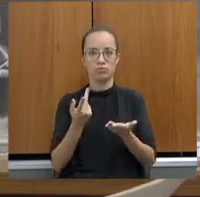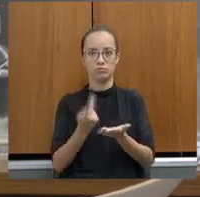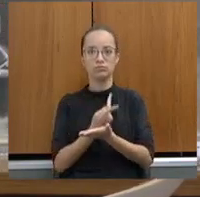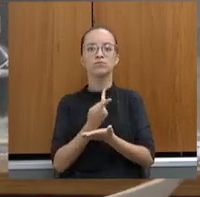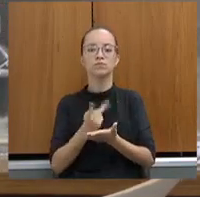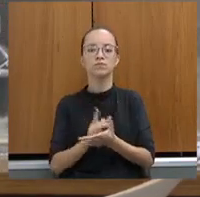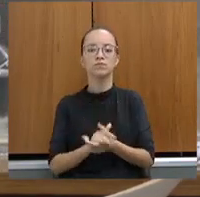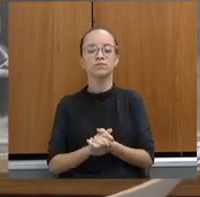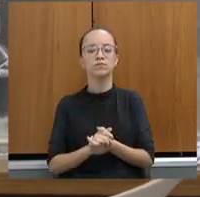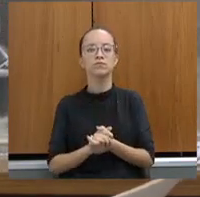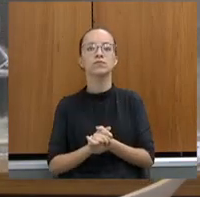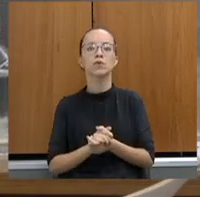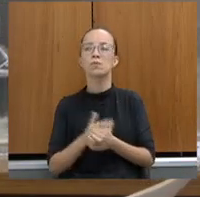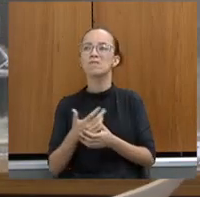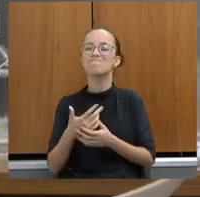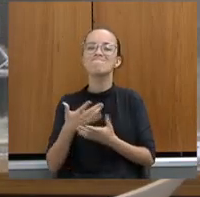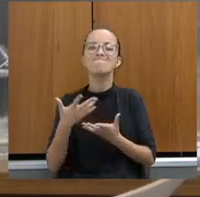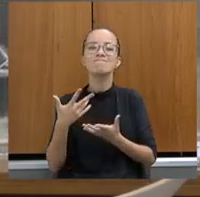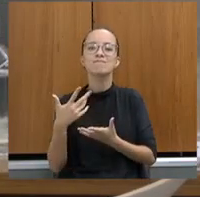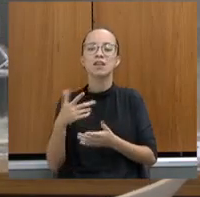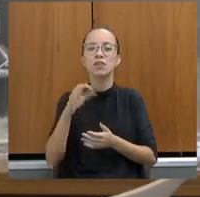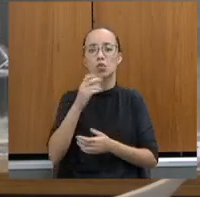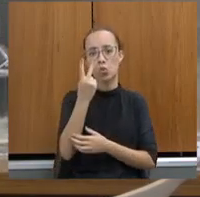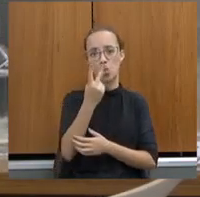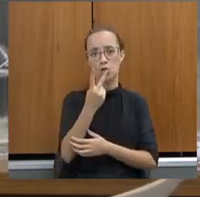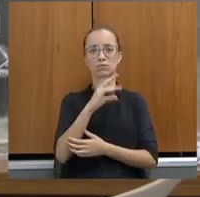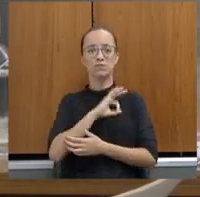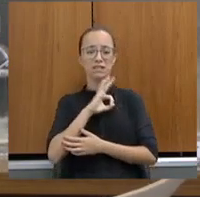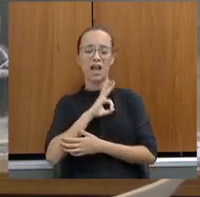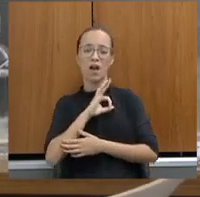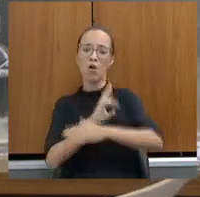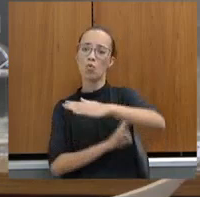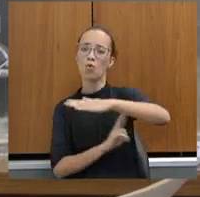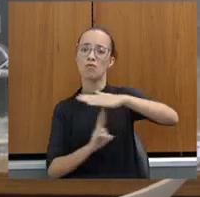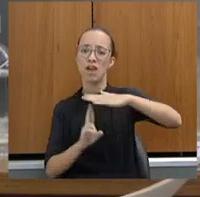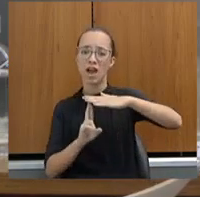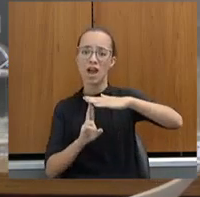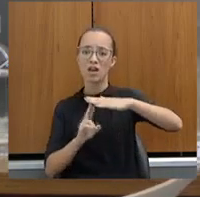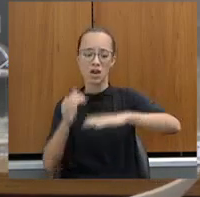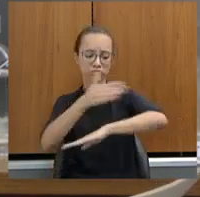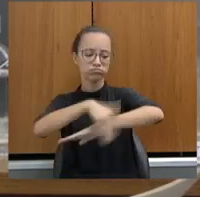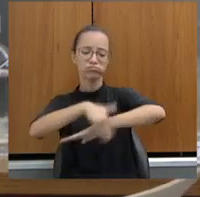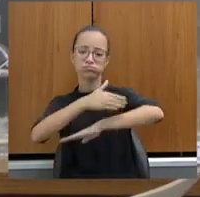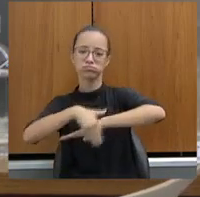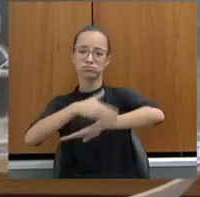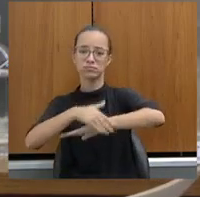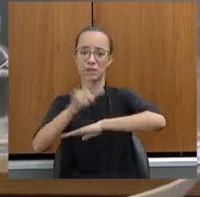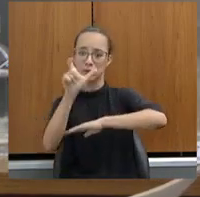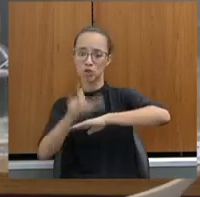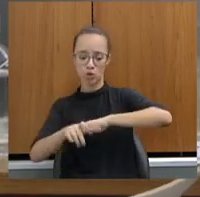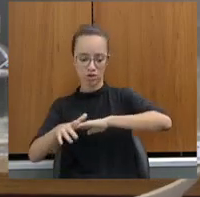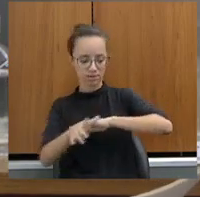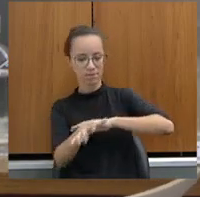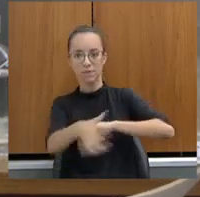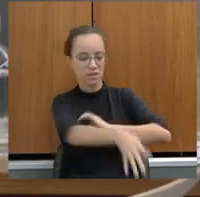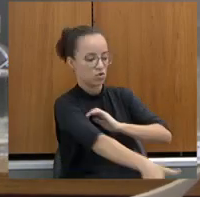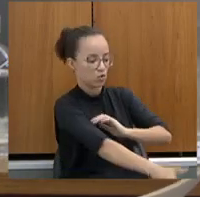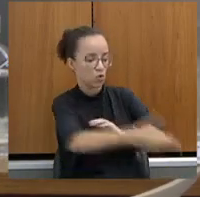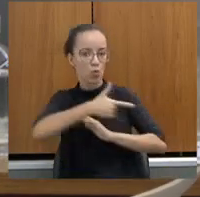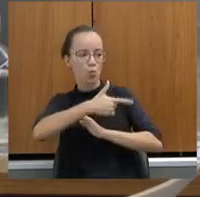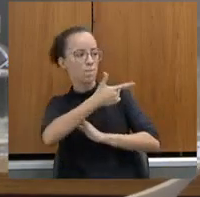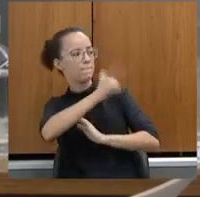fatalidade com dois policiais rodoviários federais. Uma pessoa na rodovia tomou a arma de um desses policiais e matou os dois.